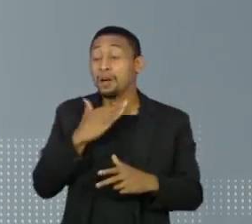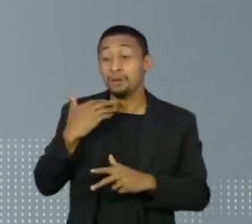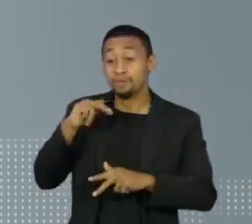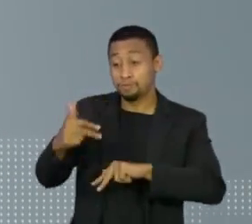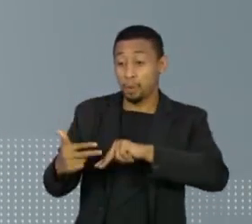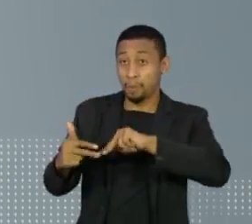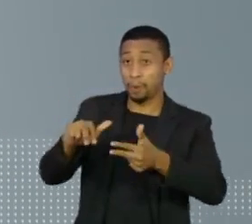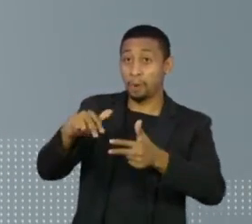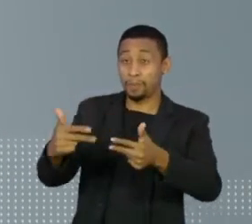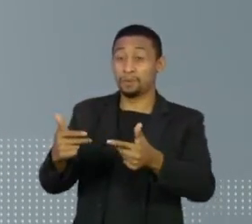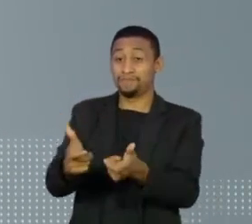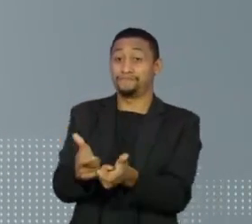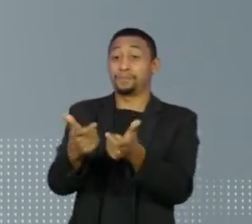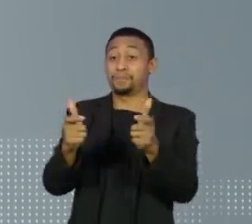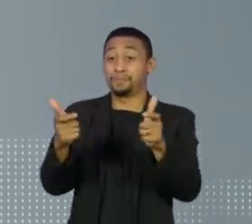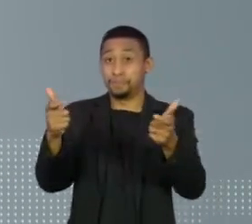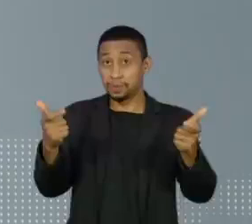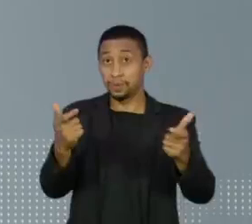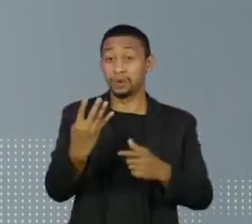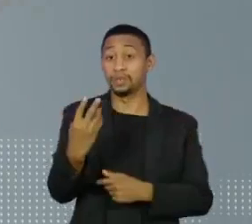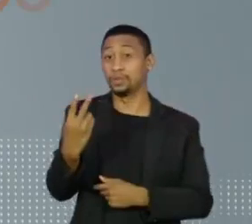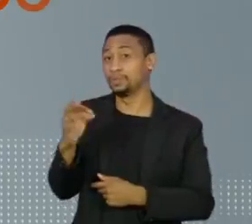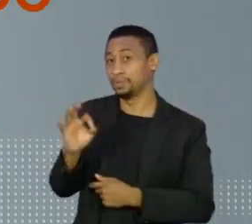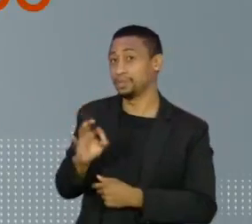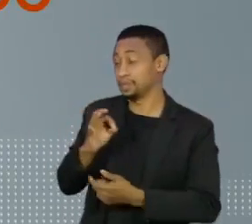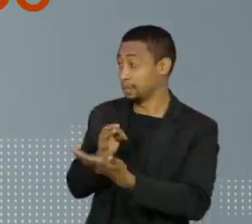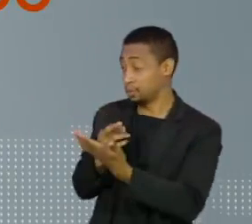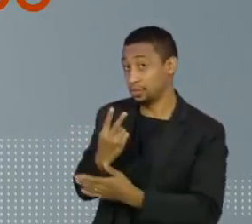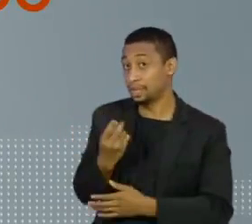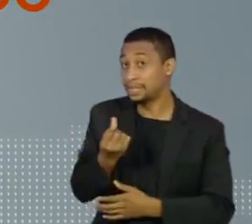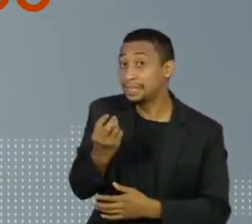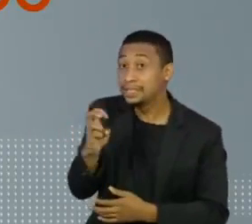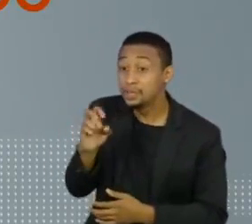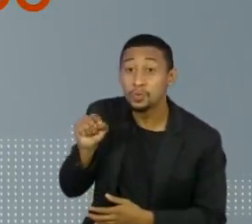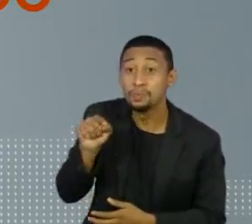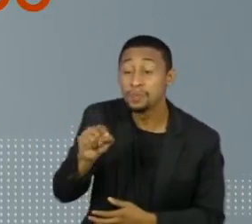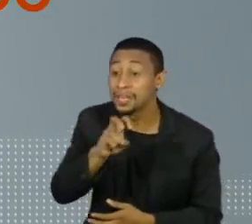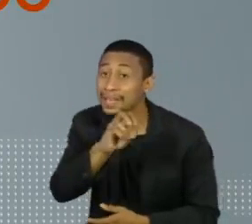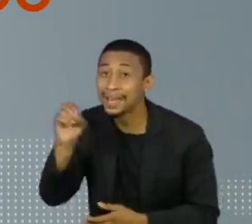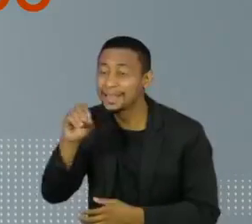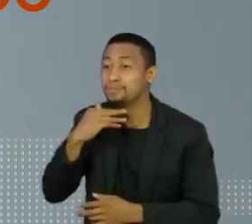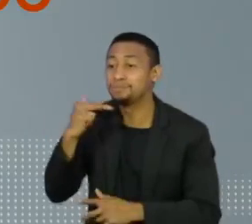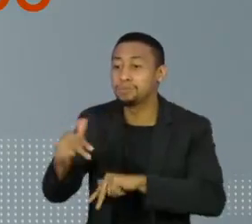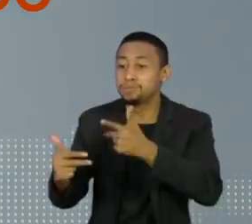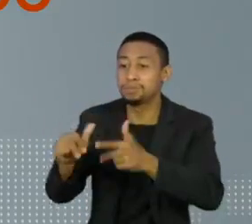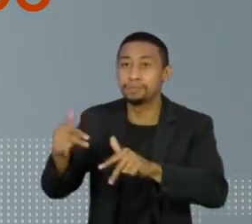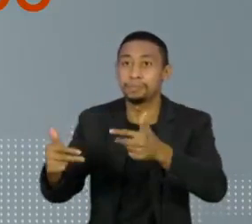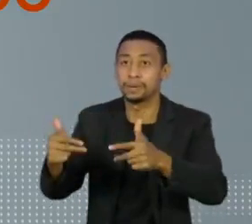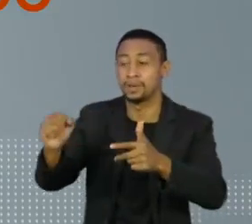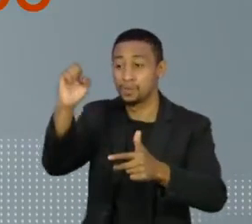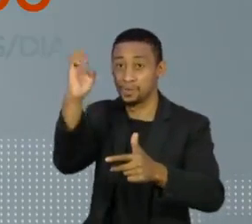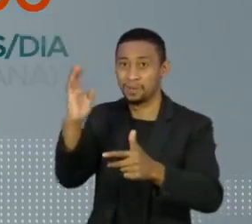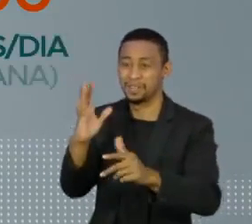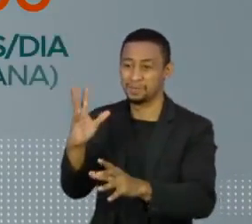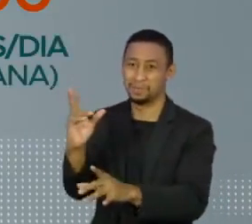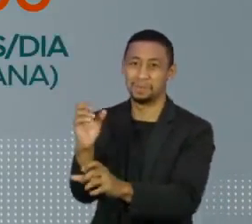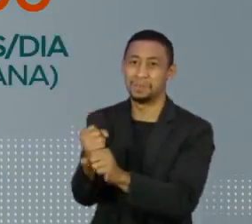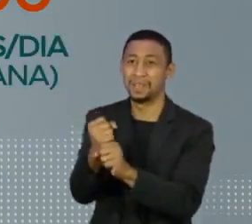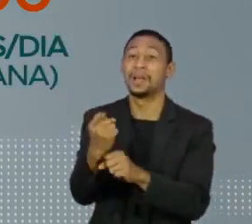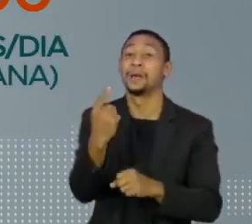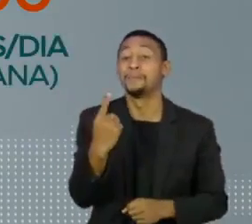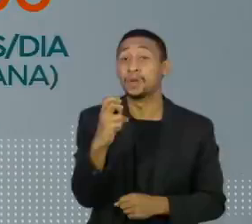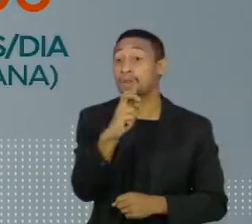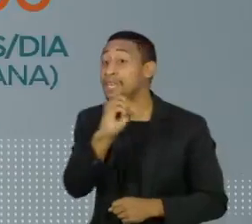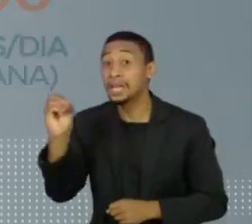já cresce 42%. São 265.500 mortes no país, quase 1